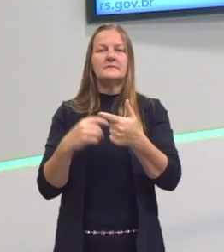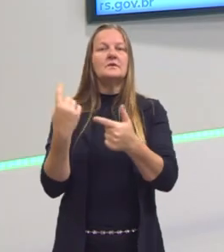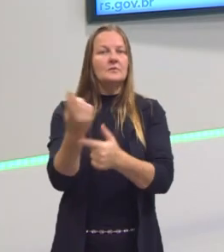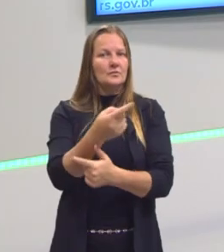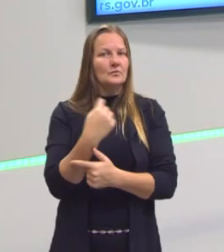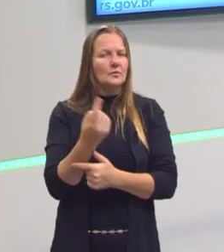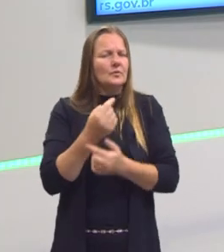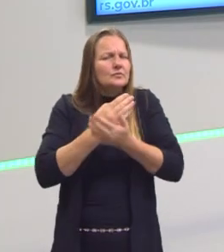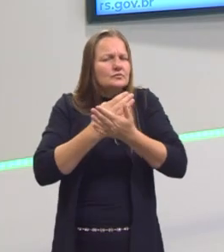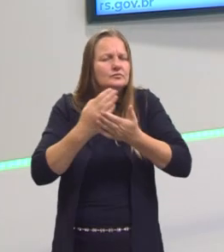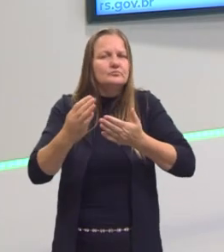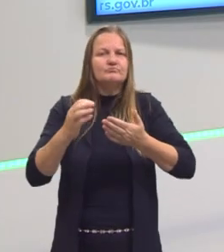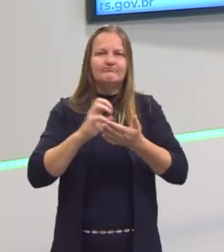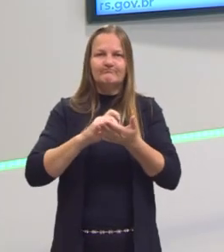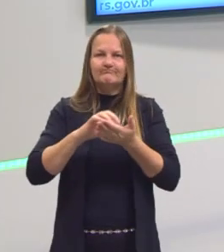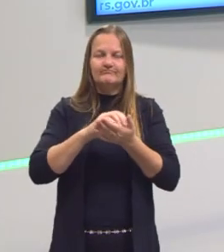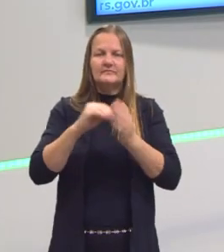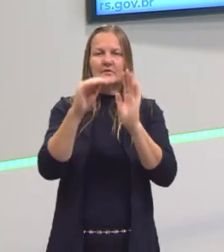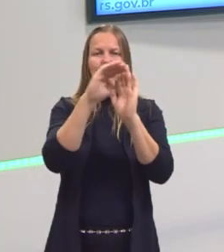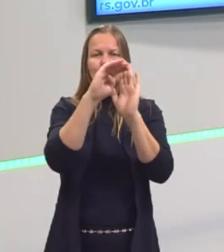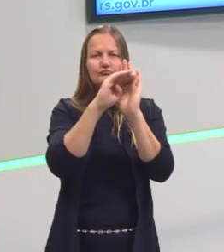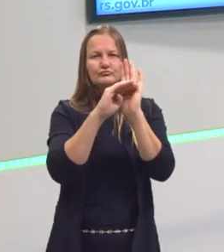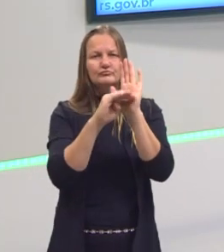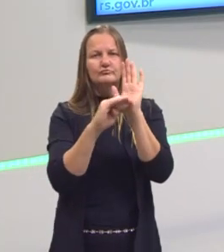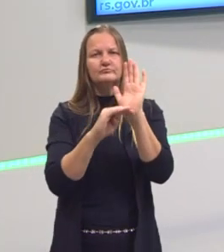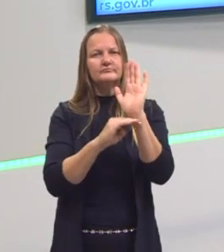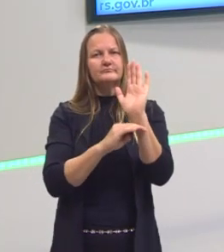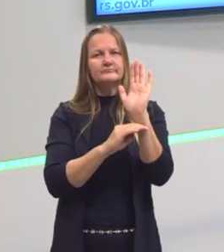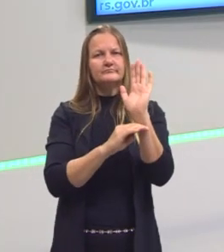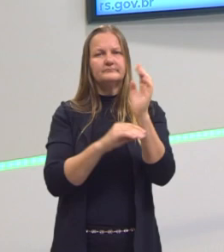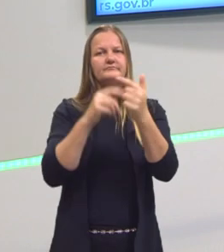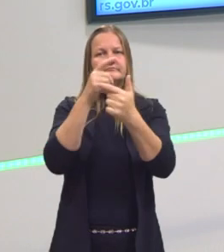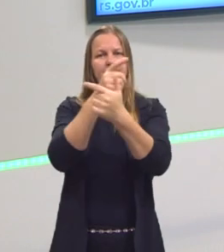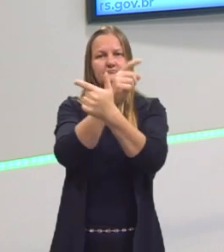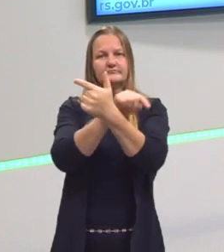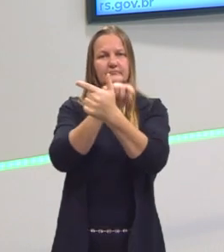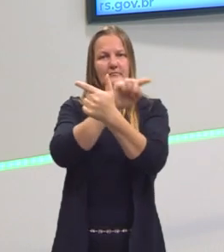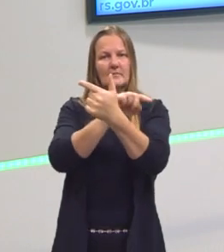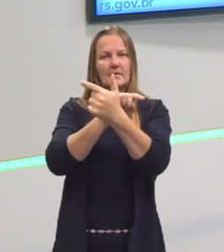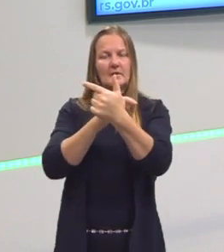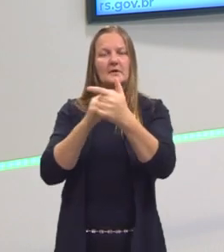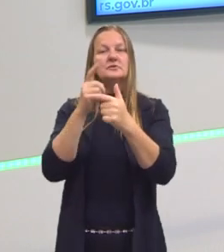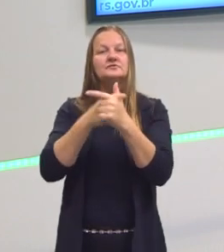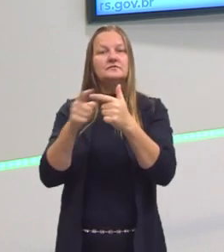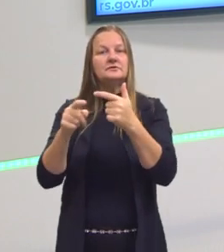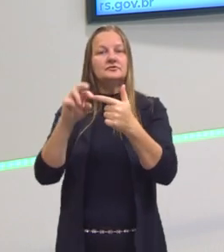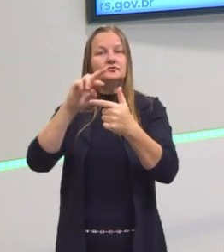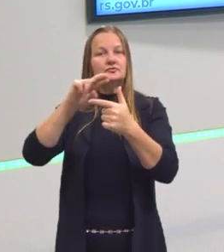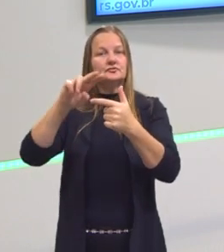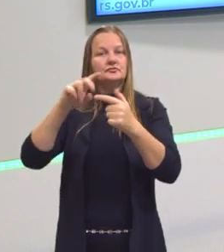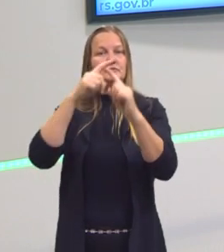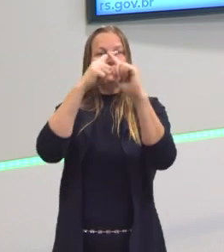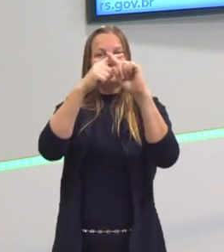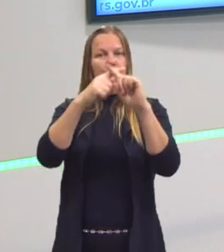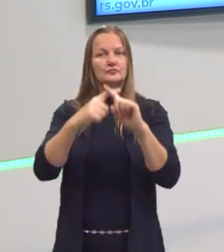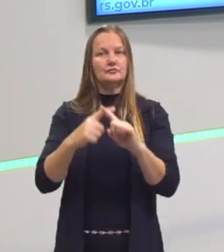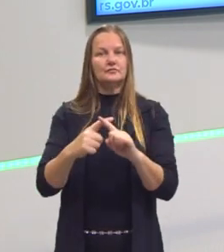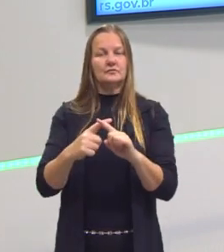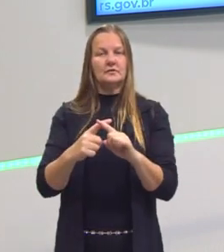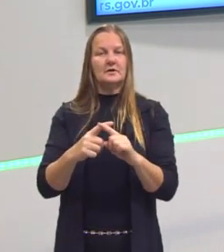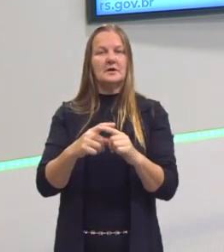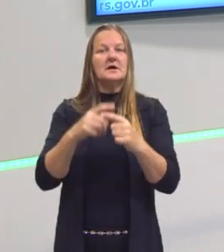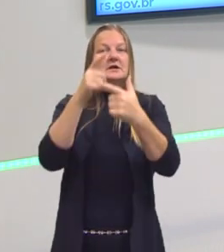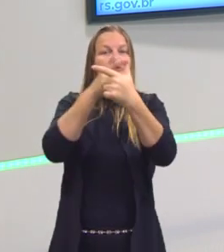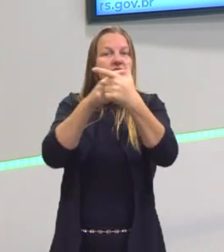iniciarmos ali a lista dos divisores, tá? Diferente dos múltiplos, os divisores, ela é uma lista finita,